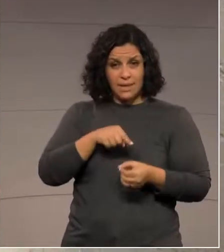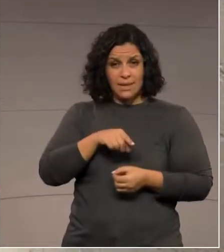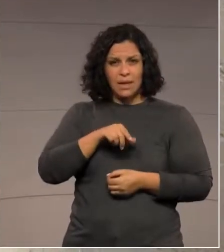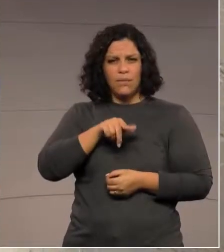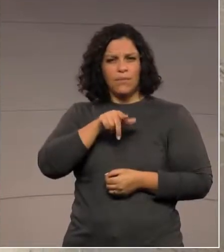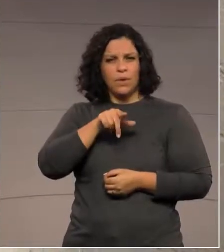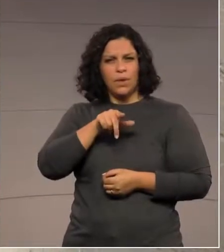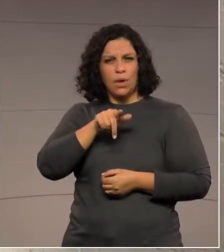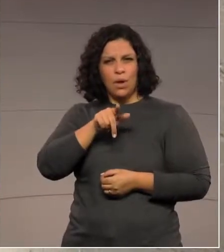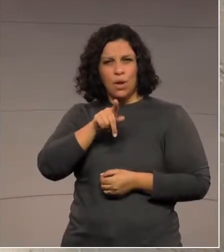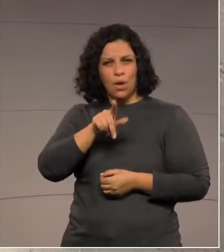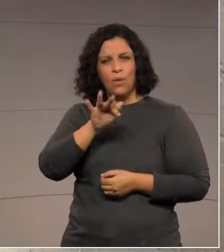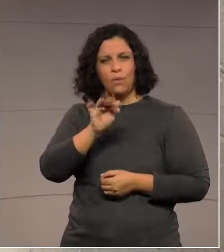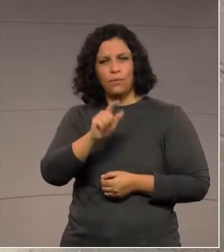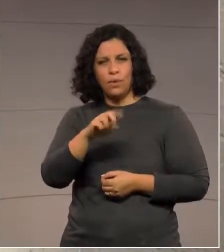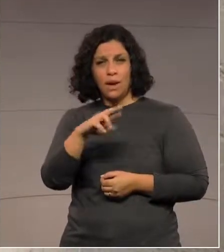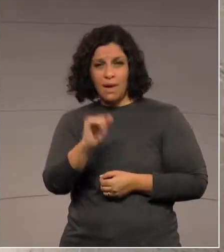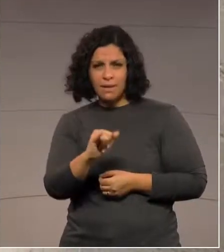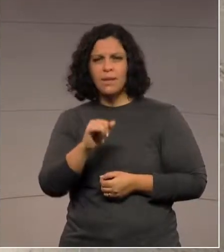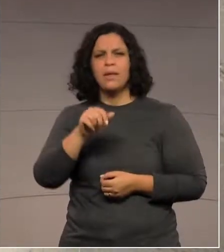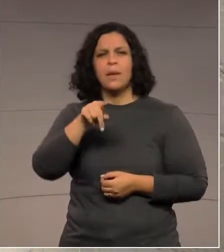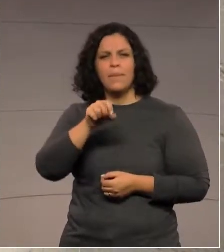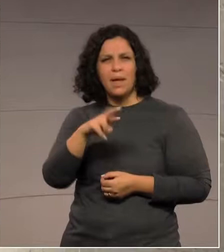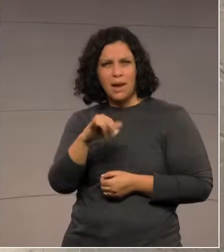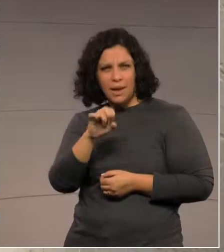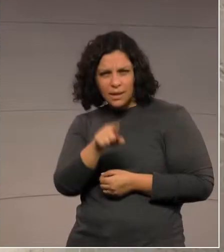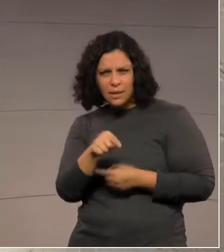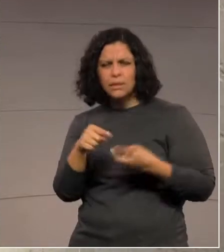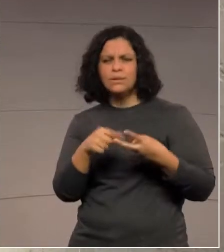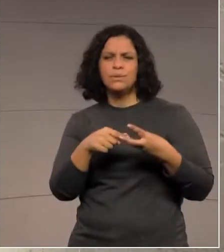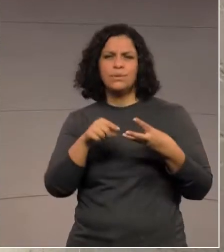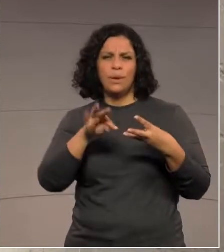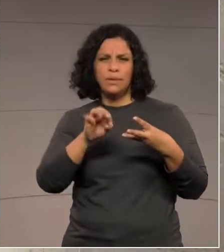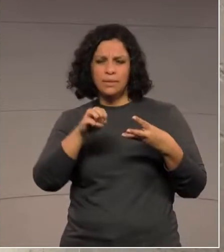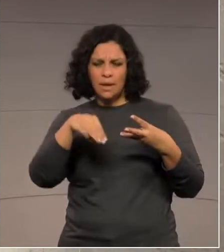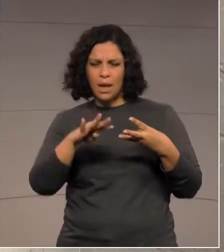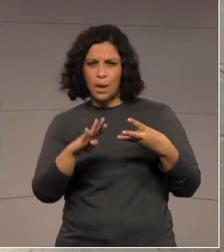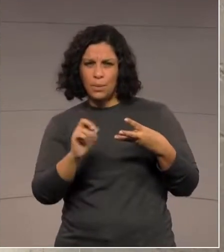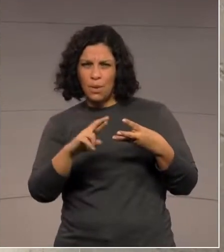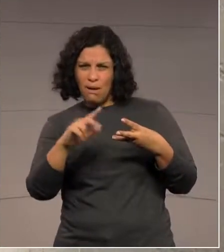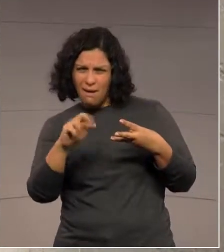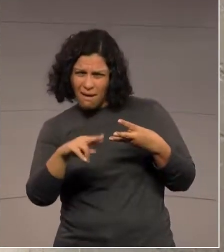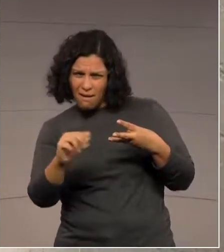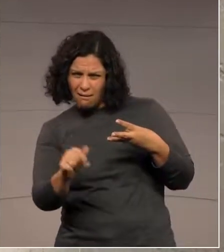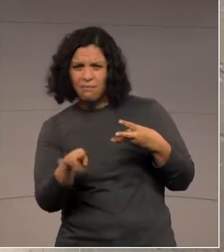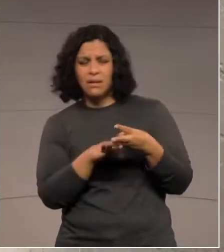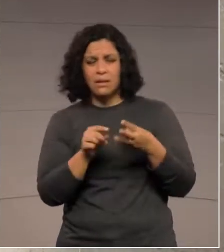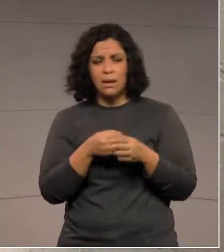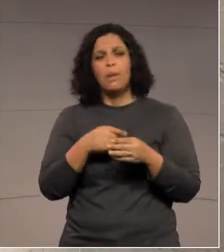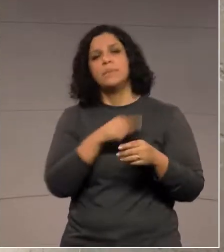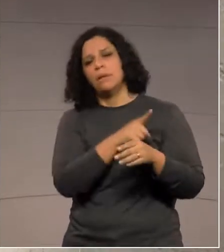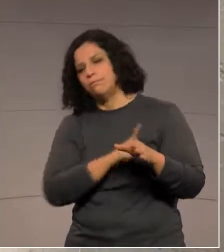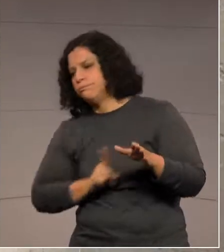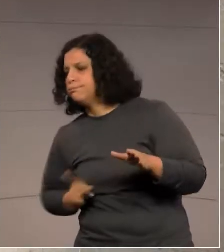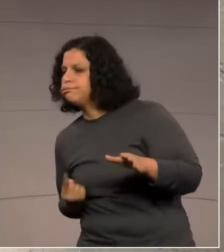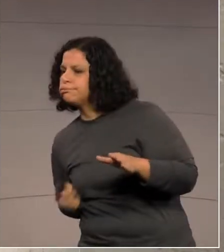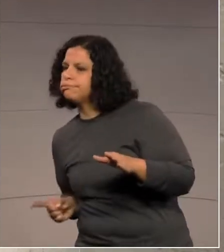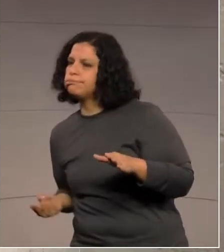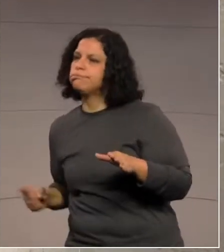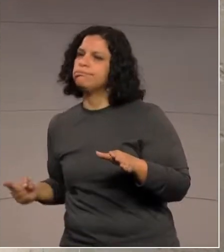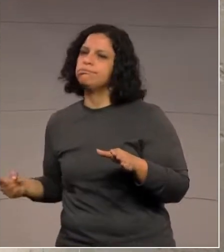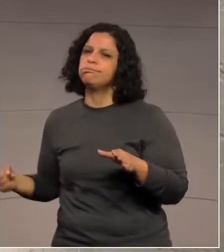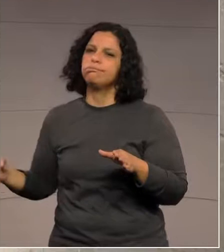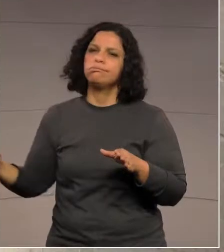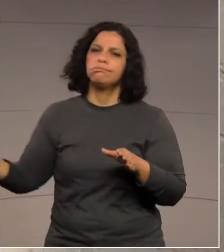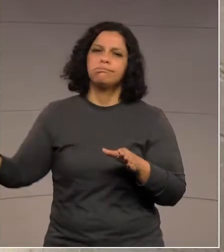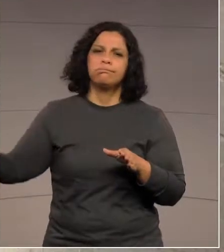Floraí, Tambuara, Paraíso do Norte, e tem por alguma razão que ir até o lado de lá, também precisa dar a volta até a